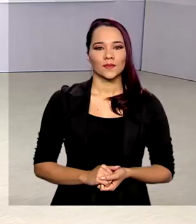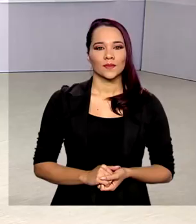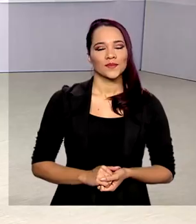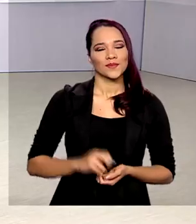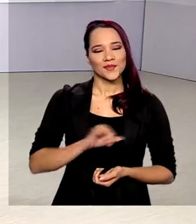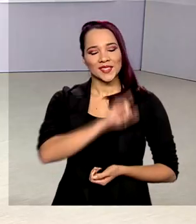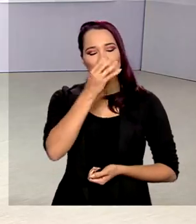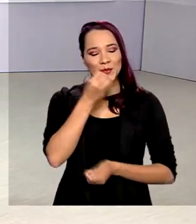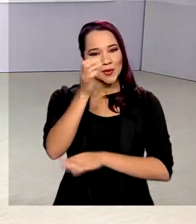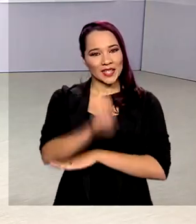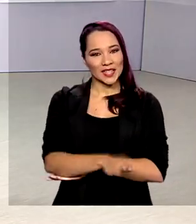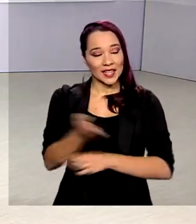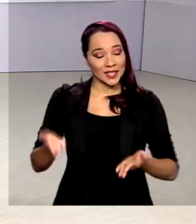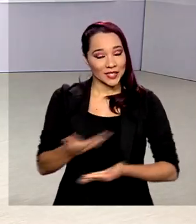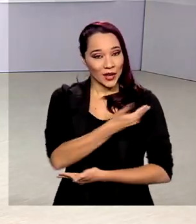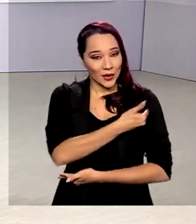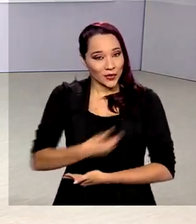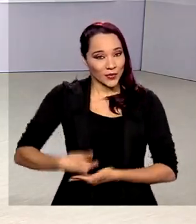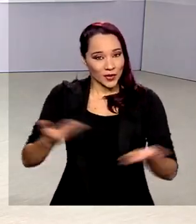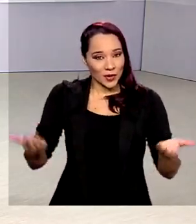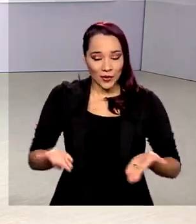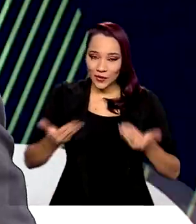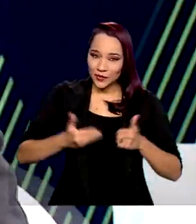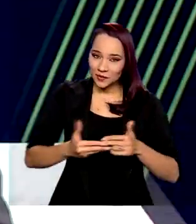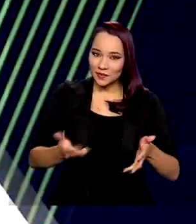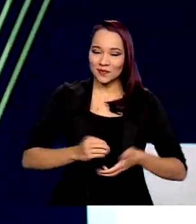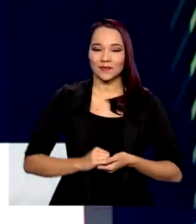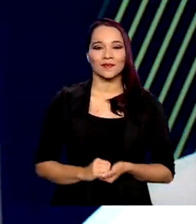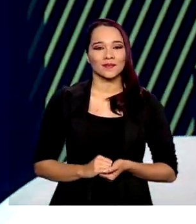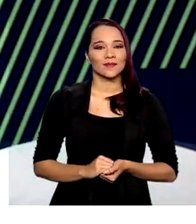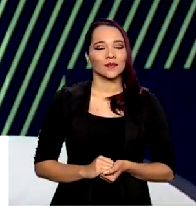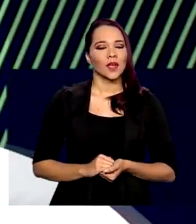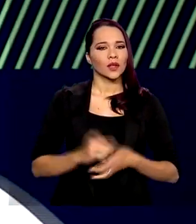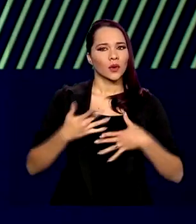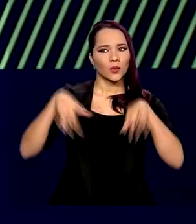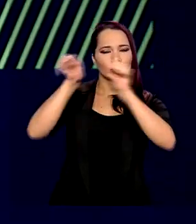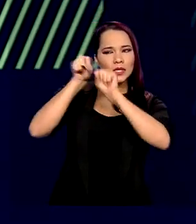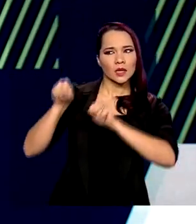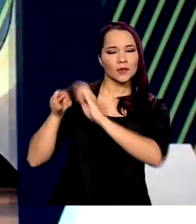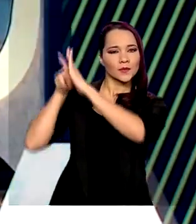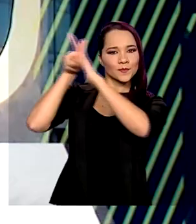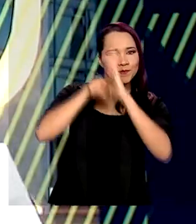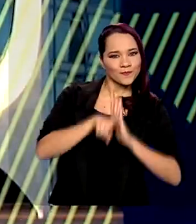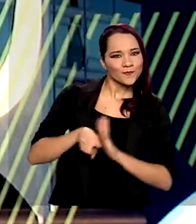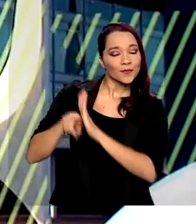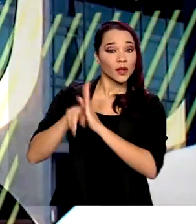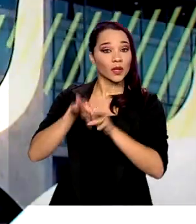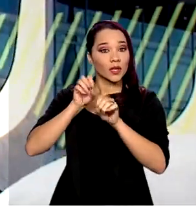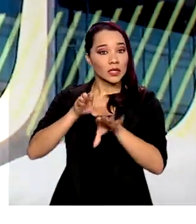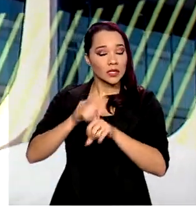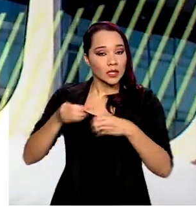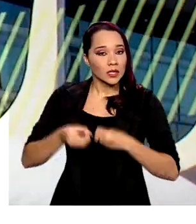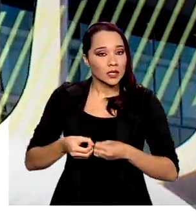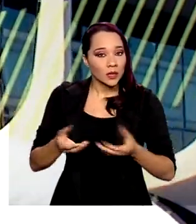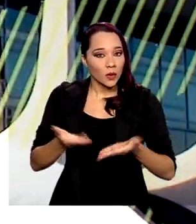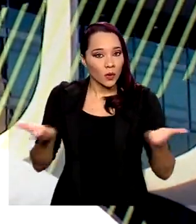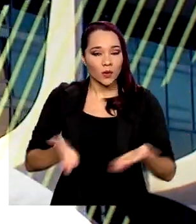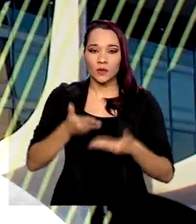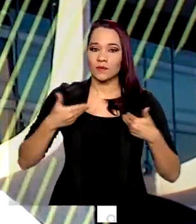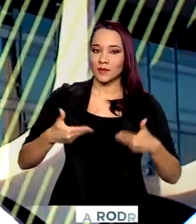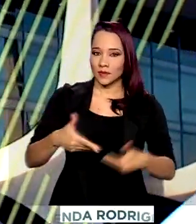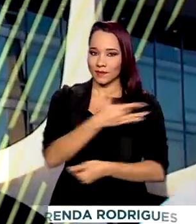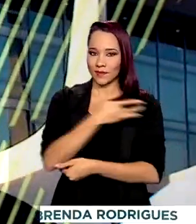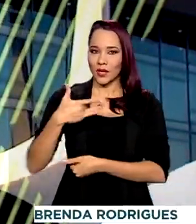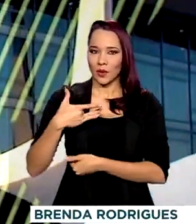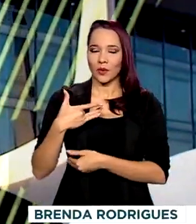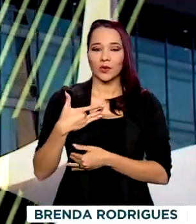Olá, boa tarde. O governo agora já está de volta. Um sistema de mapeamento em educação lançado hoje pelo Ministério da Saúde